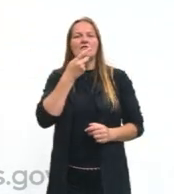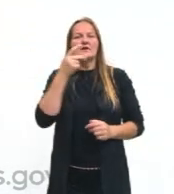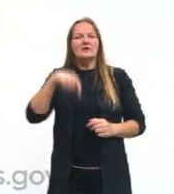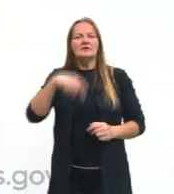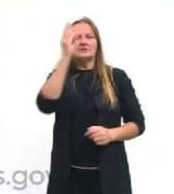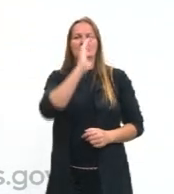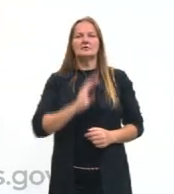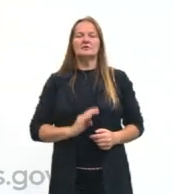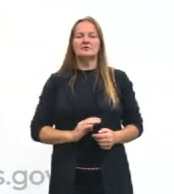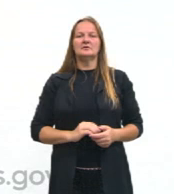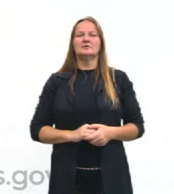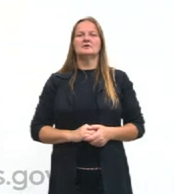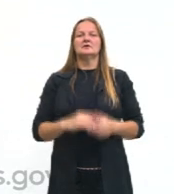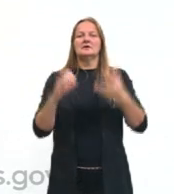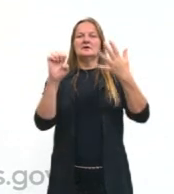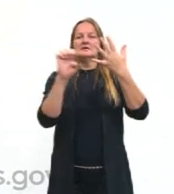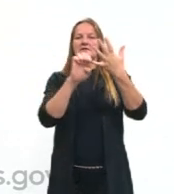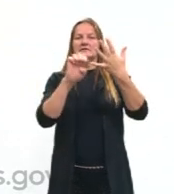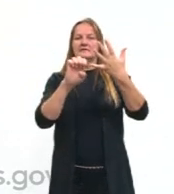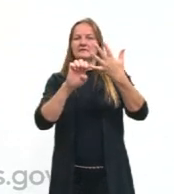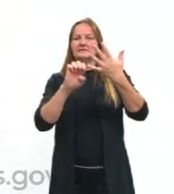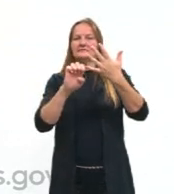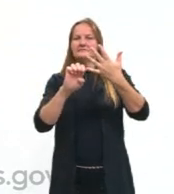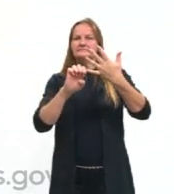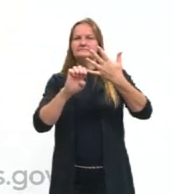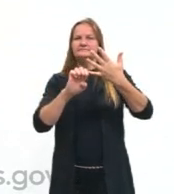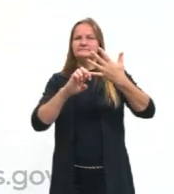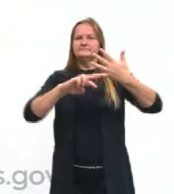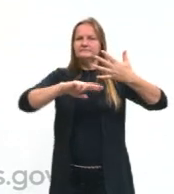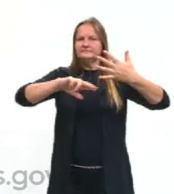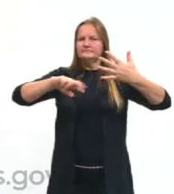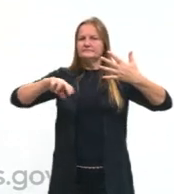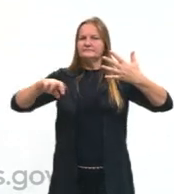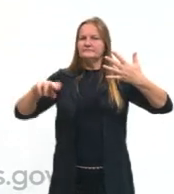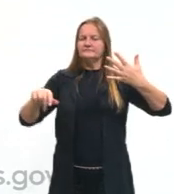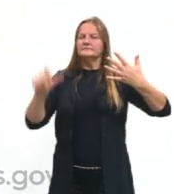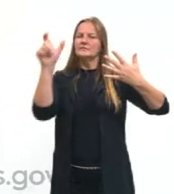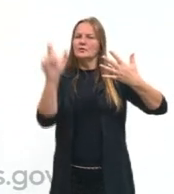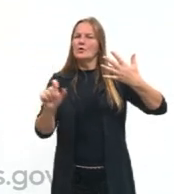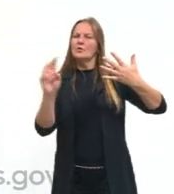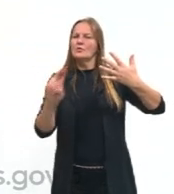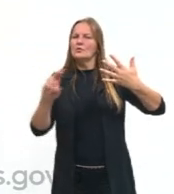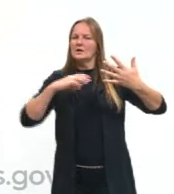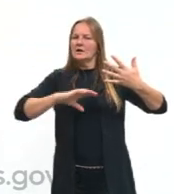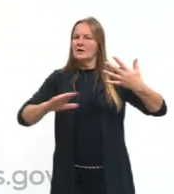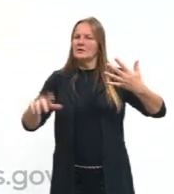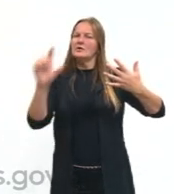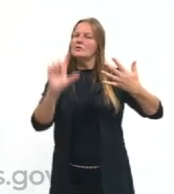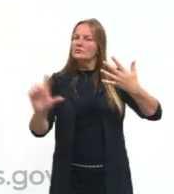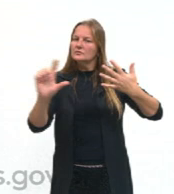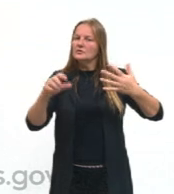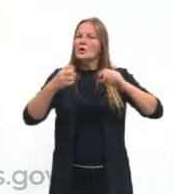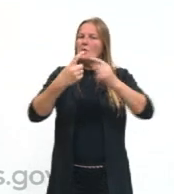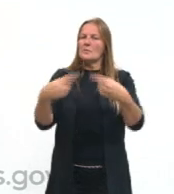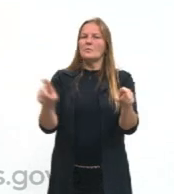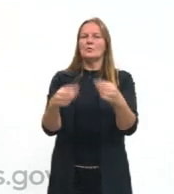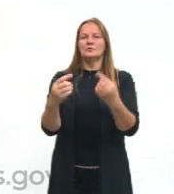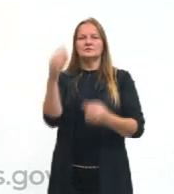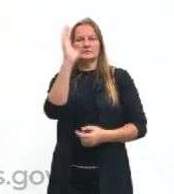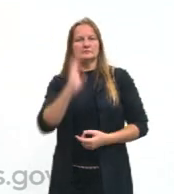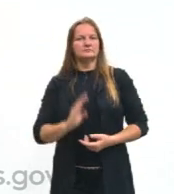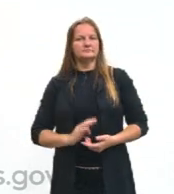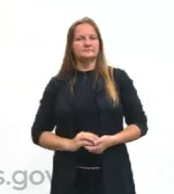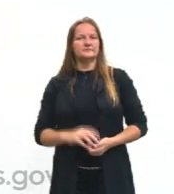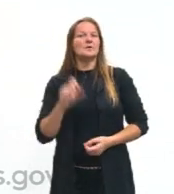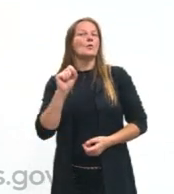no Brasil. E letra E. Variante de uso da língua, característica da literatura e da música brasileiras.